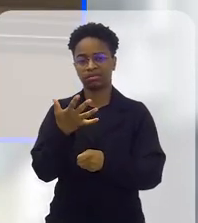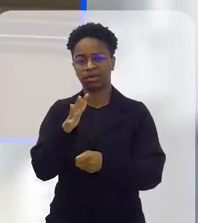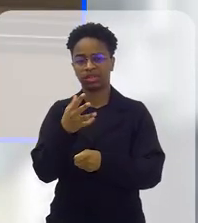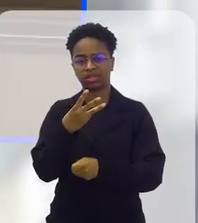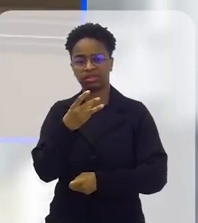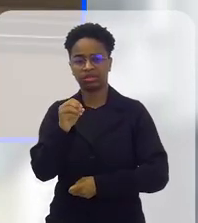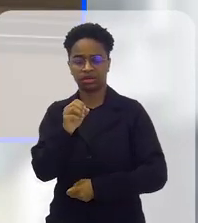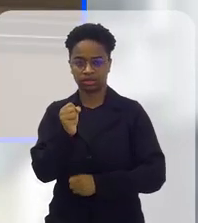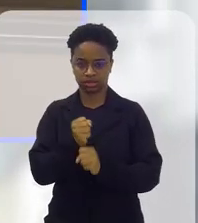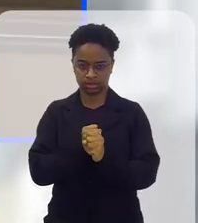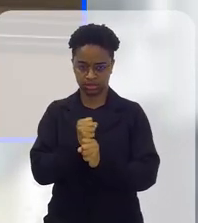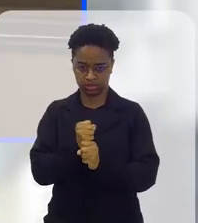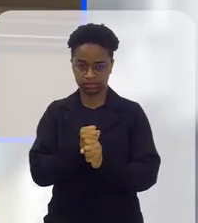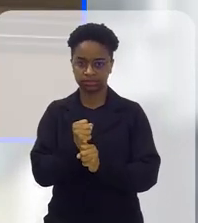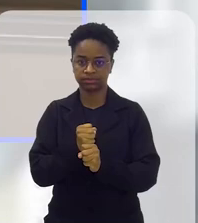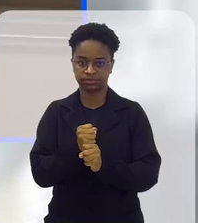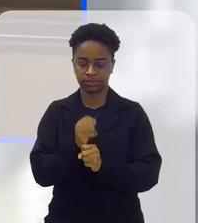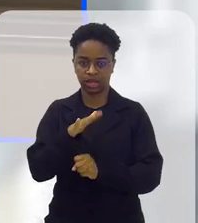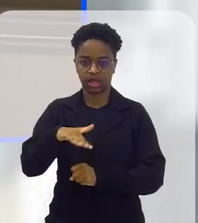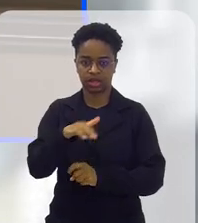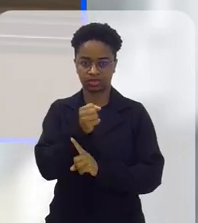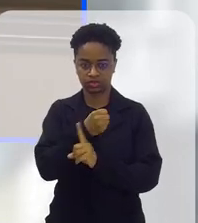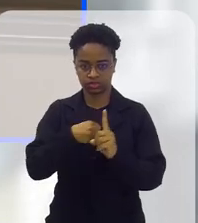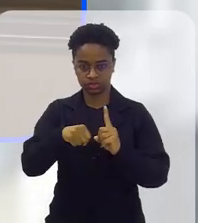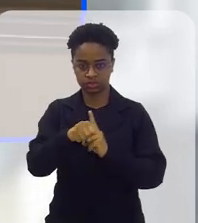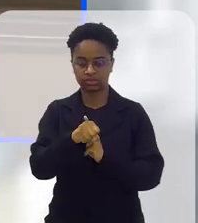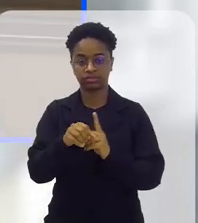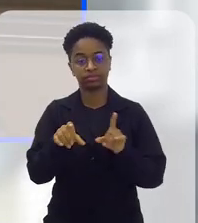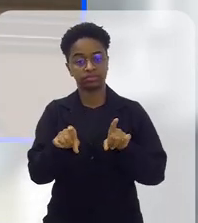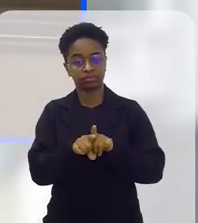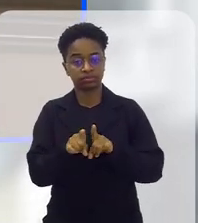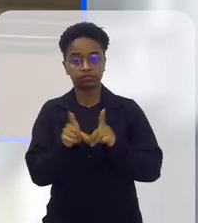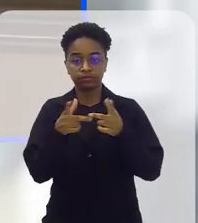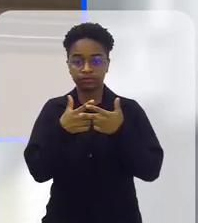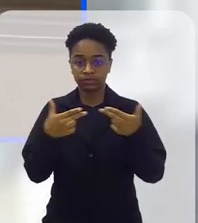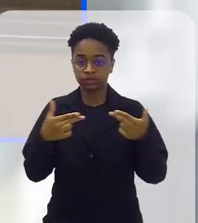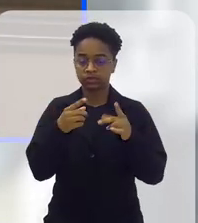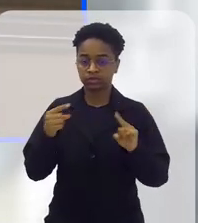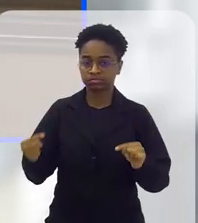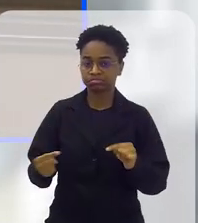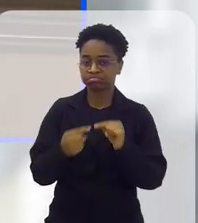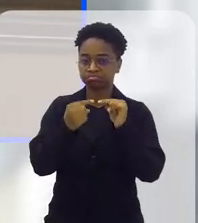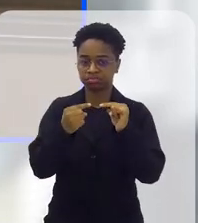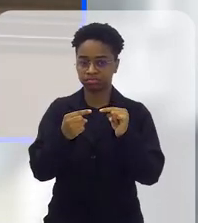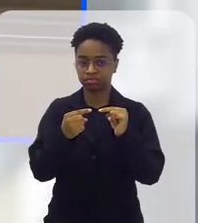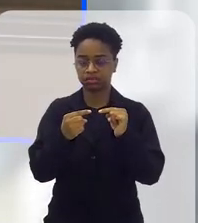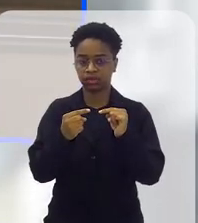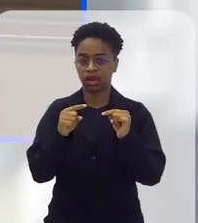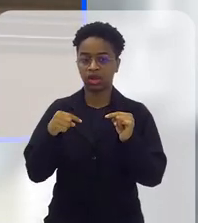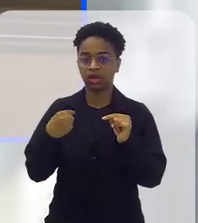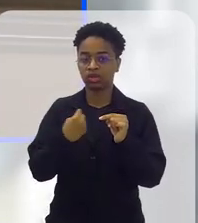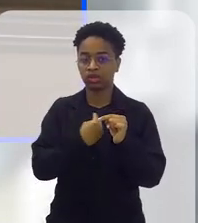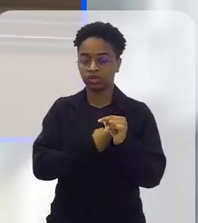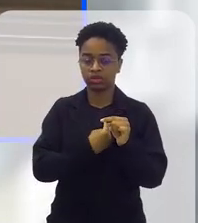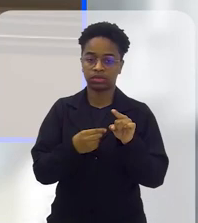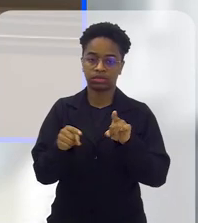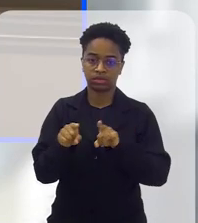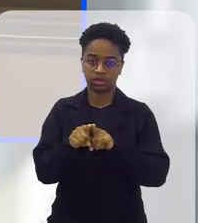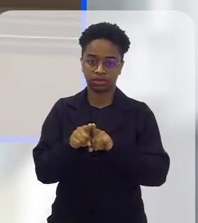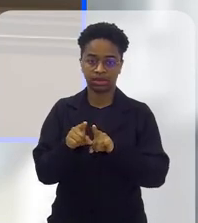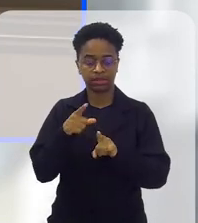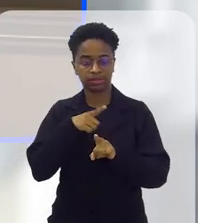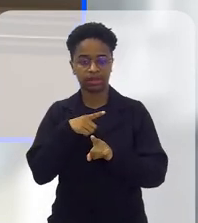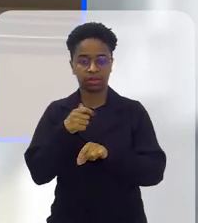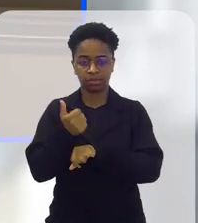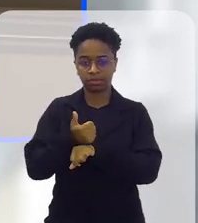aproximadamente 30 anos no social. E é uma coisa que encaixou muito bem. E nós pegamos também